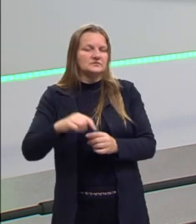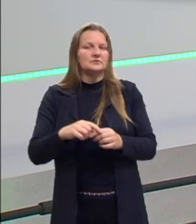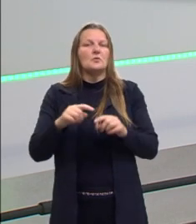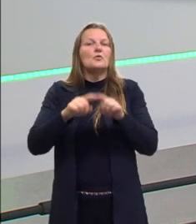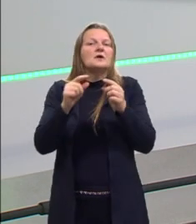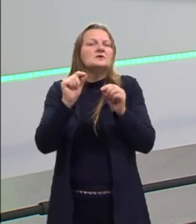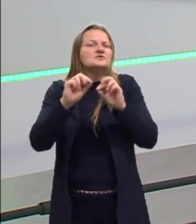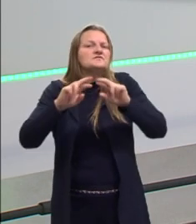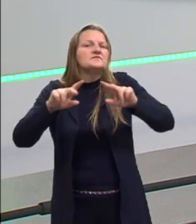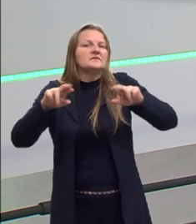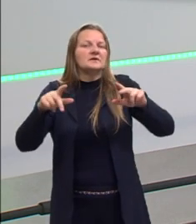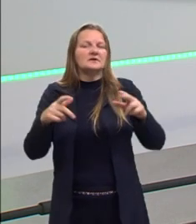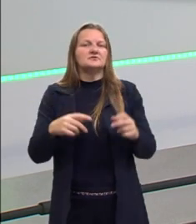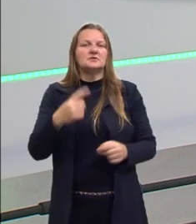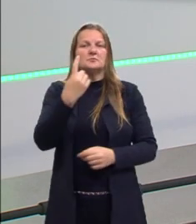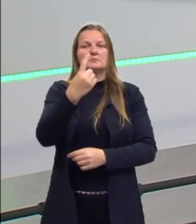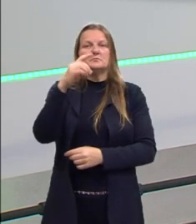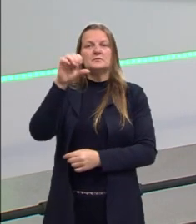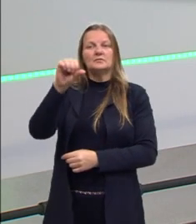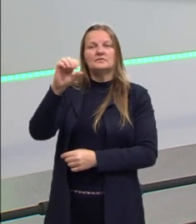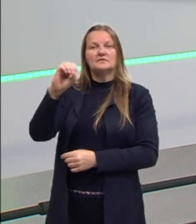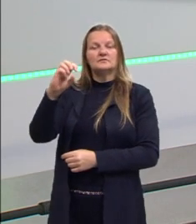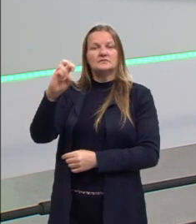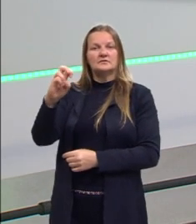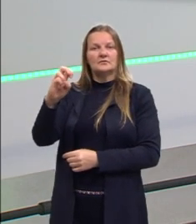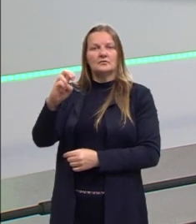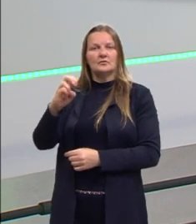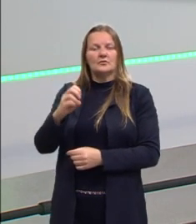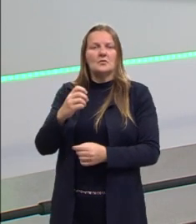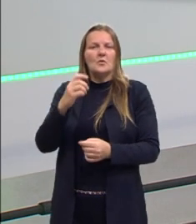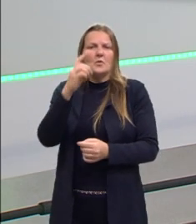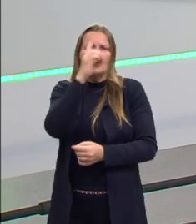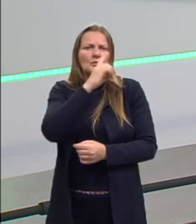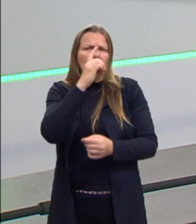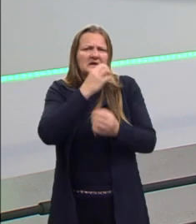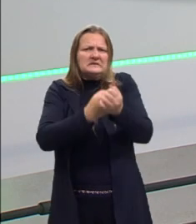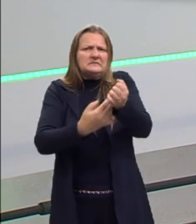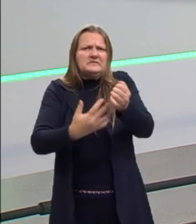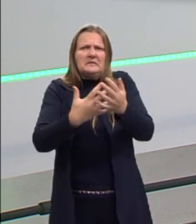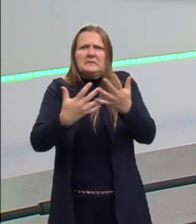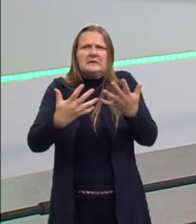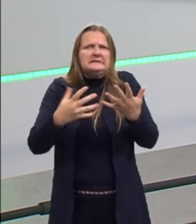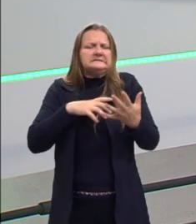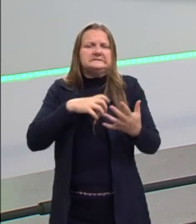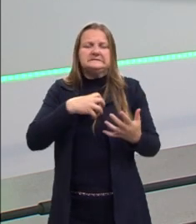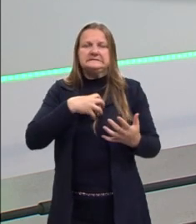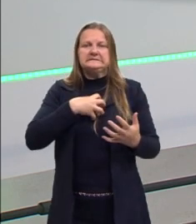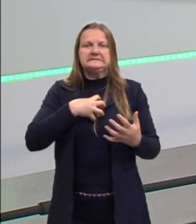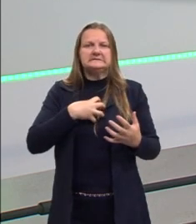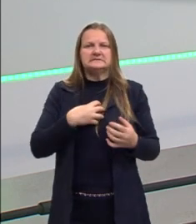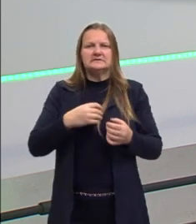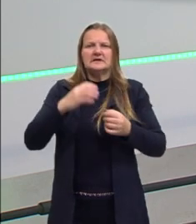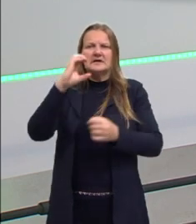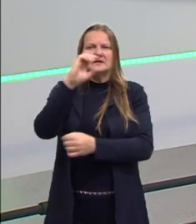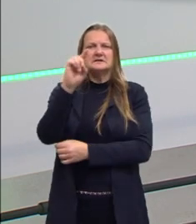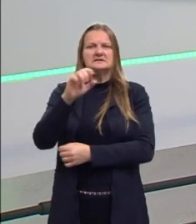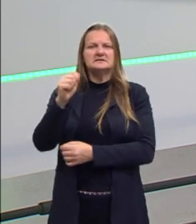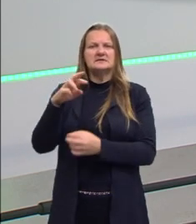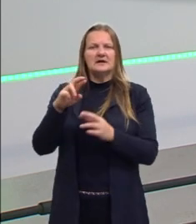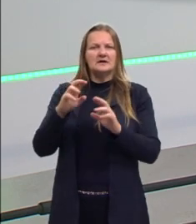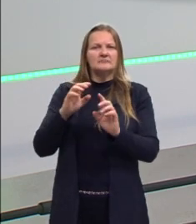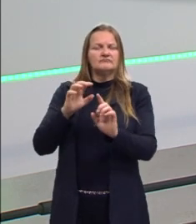muda, então, depois de 1905, com o Domingo Sangrento? O Kizar, ele acaba sendo obrigado